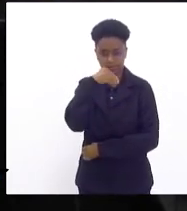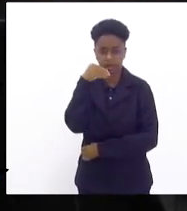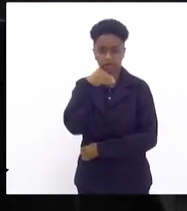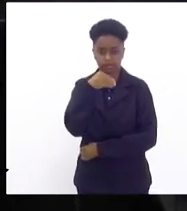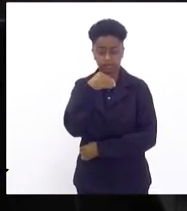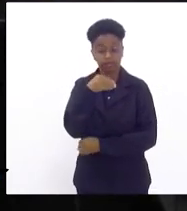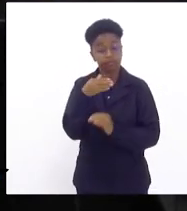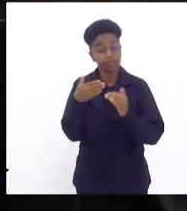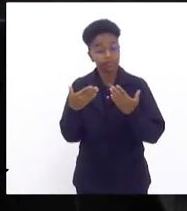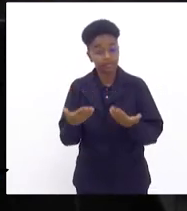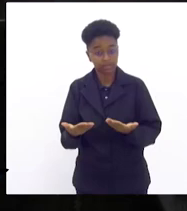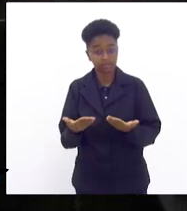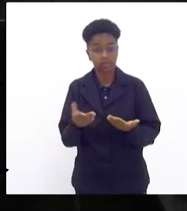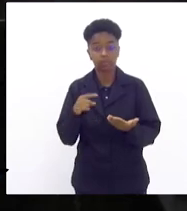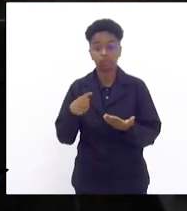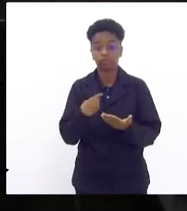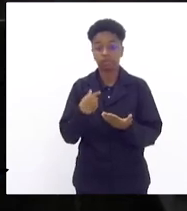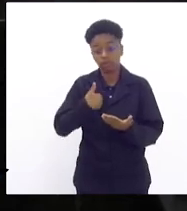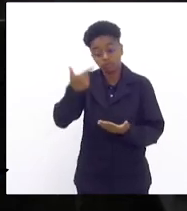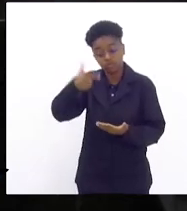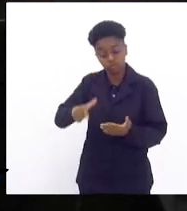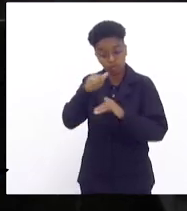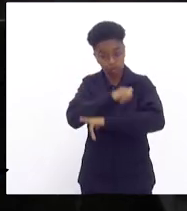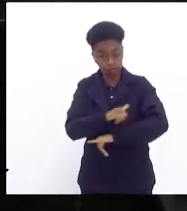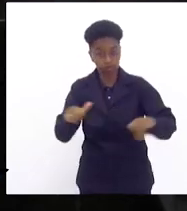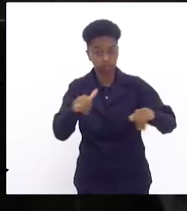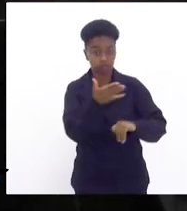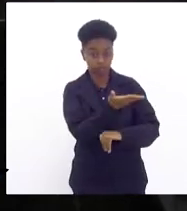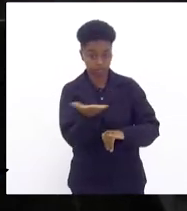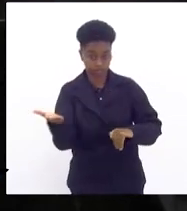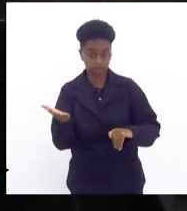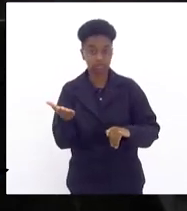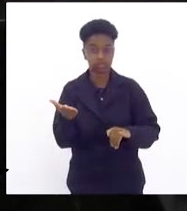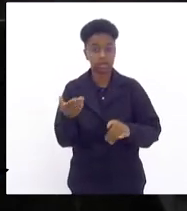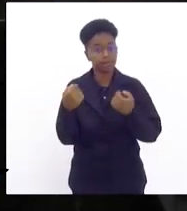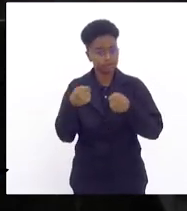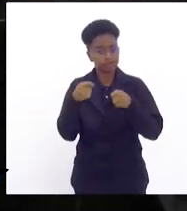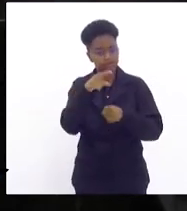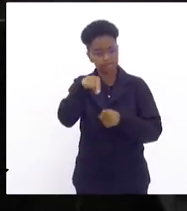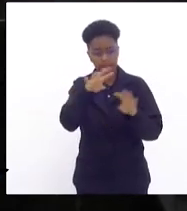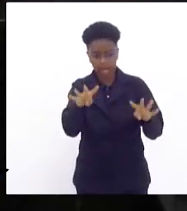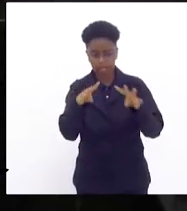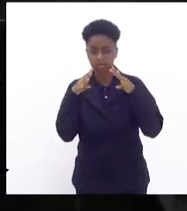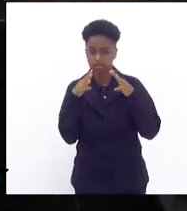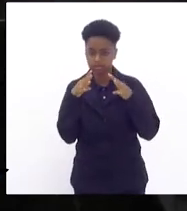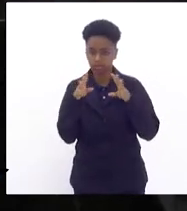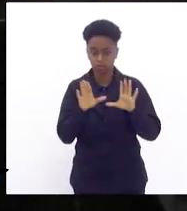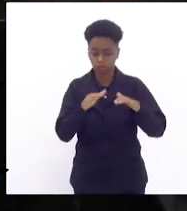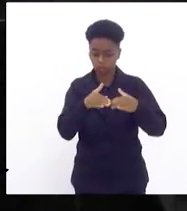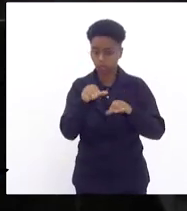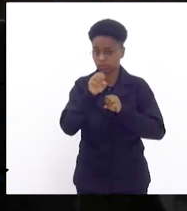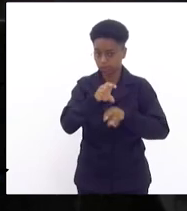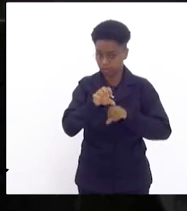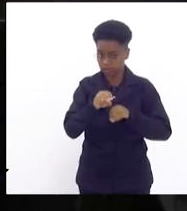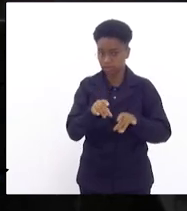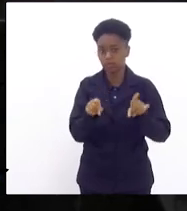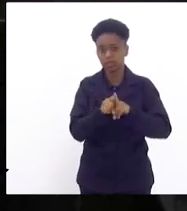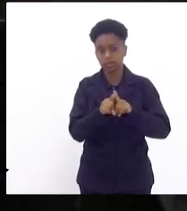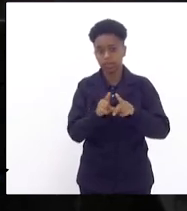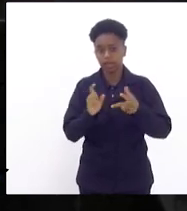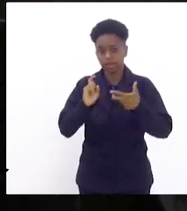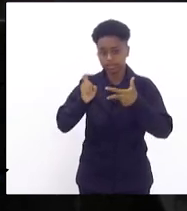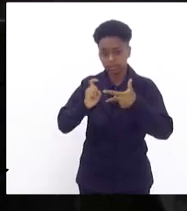aqui chamar a atenção mais uma vez desse parlamento, da comissão de educação, do executivo